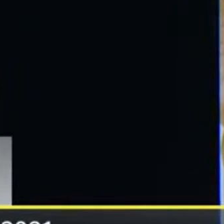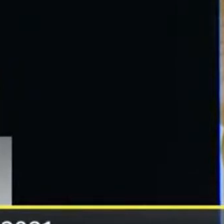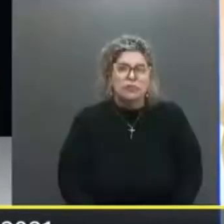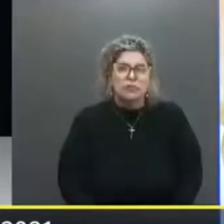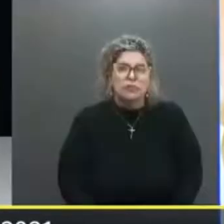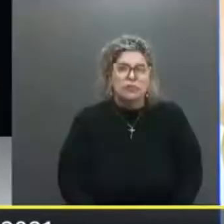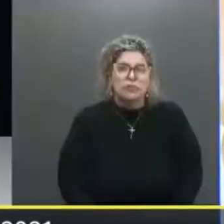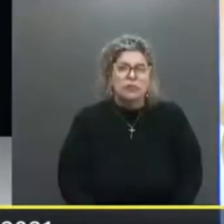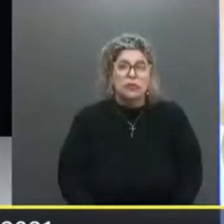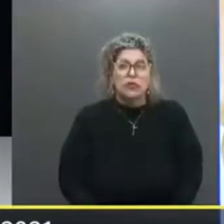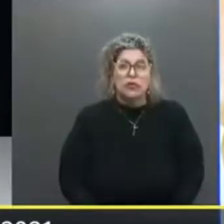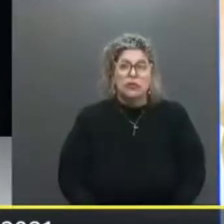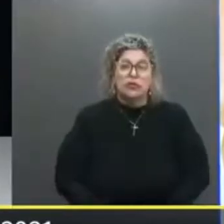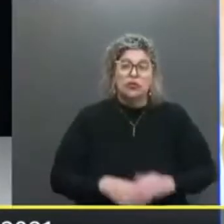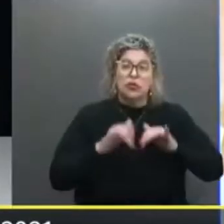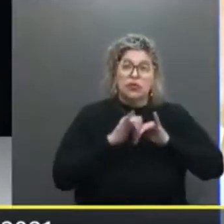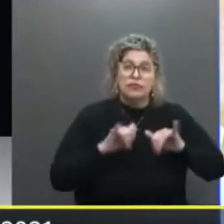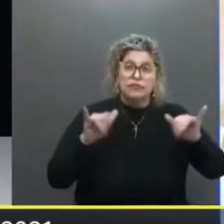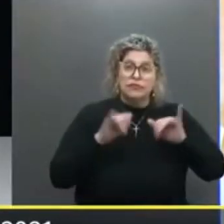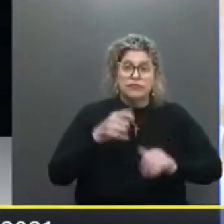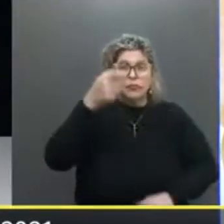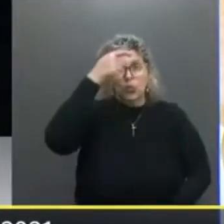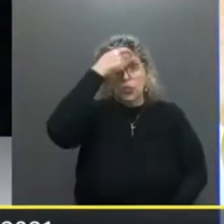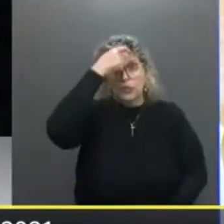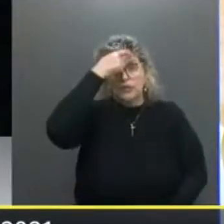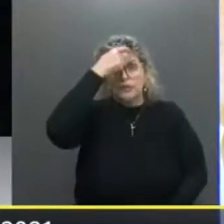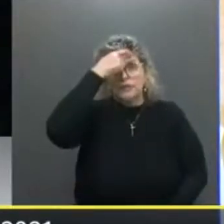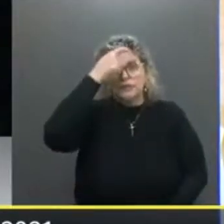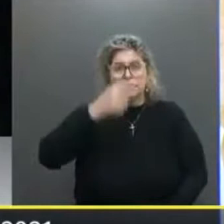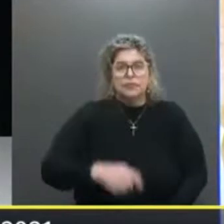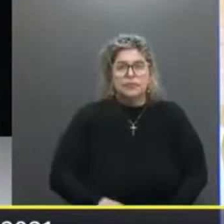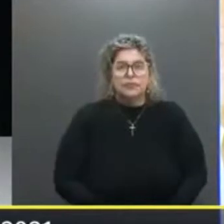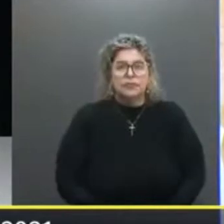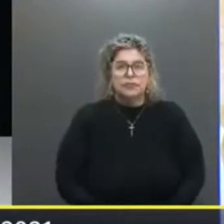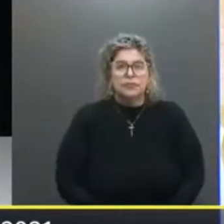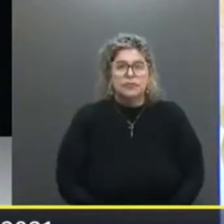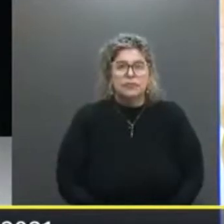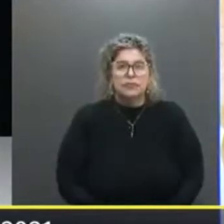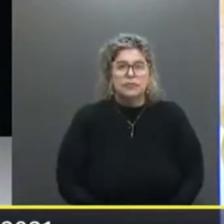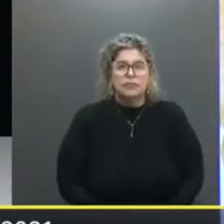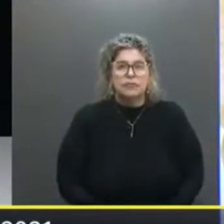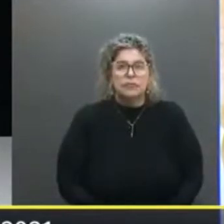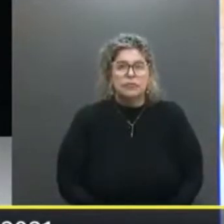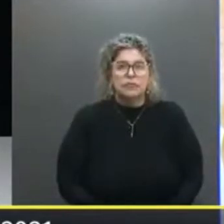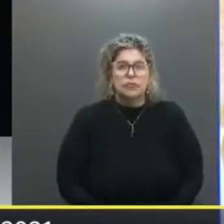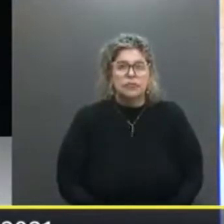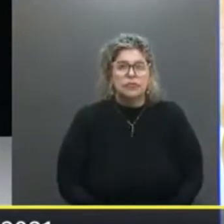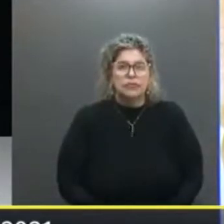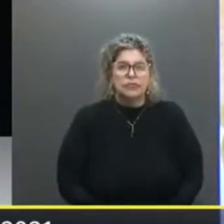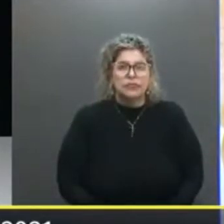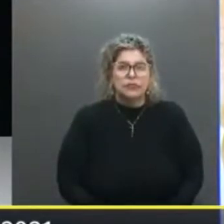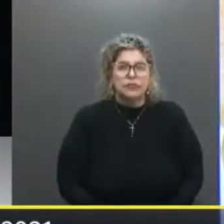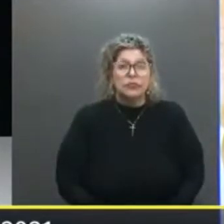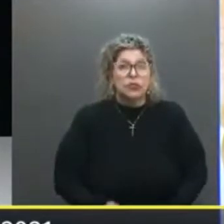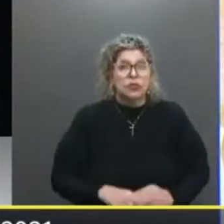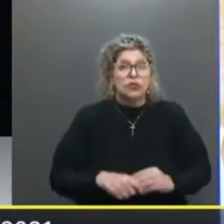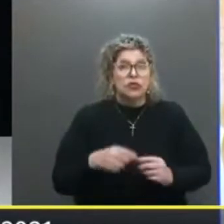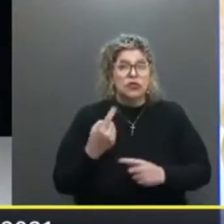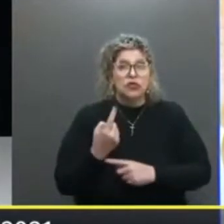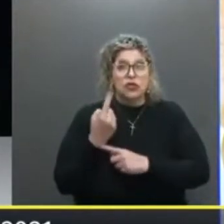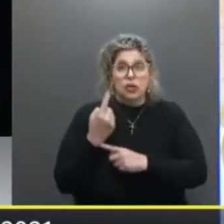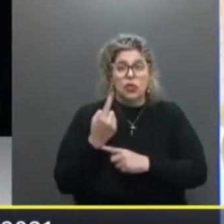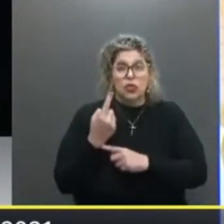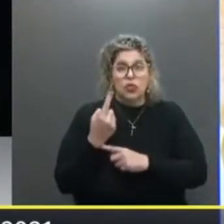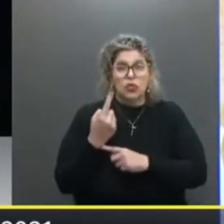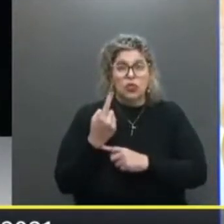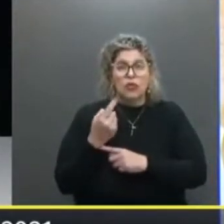tínhamos Iniciado uma campanha De conscientização E por incrível Que pareça Ao que me consta Só tinha um artigo